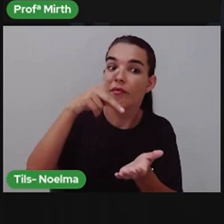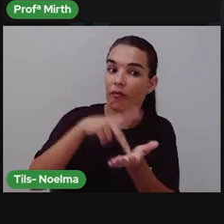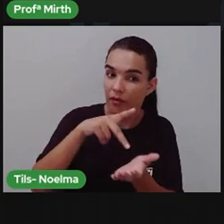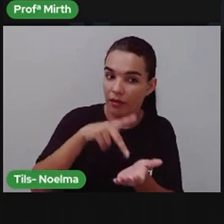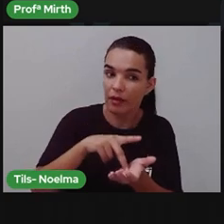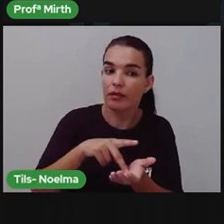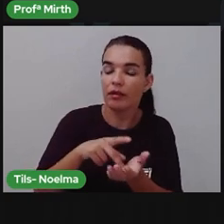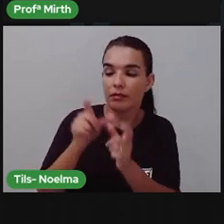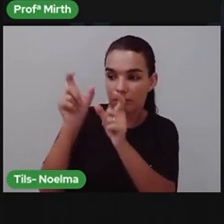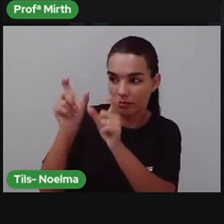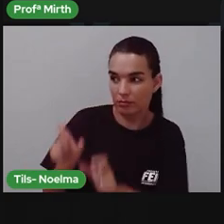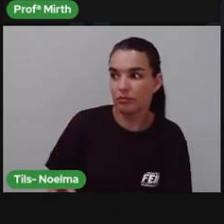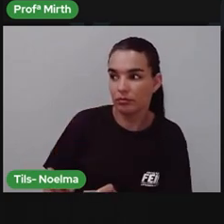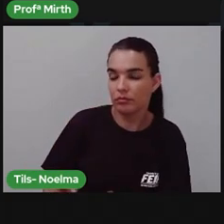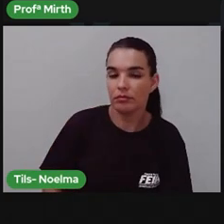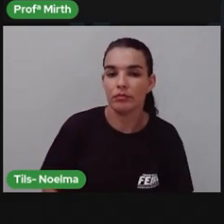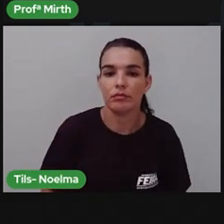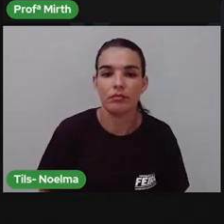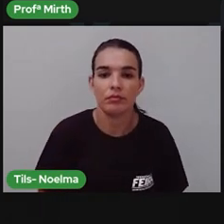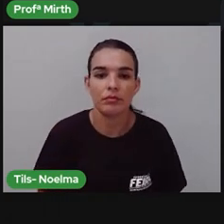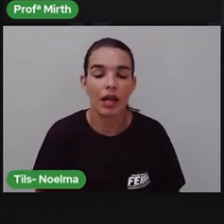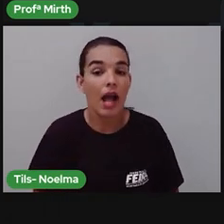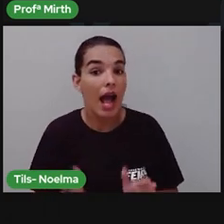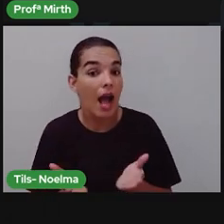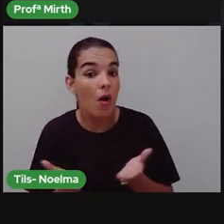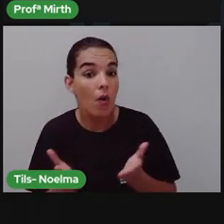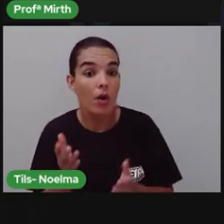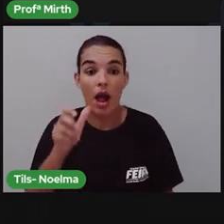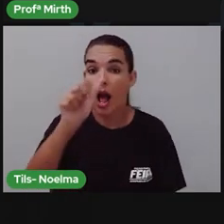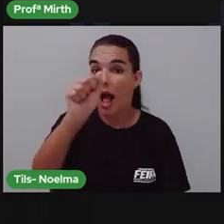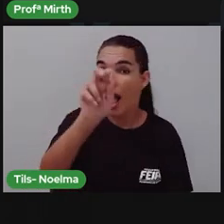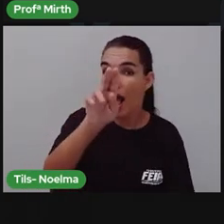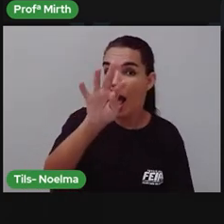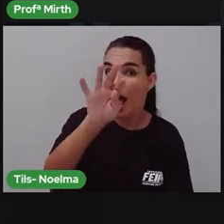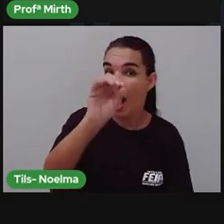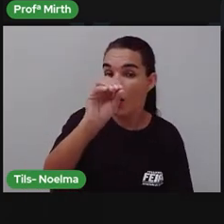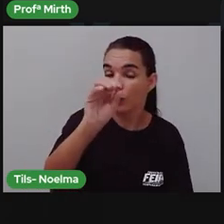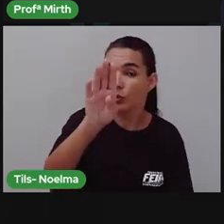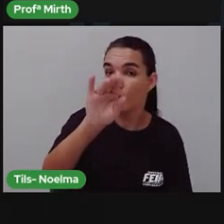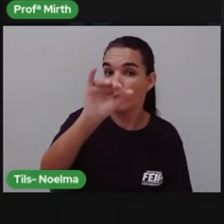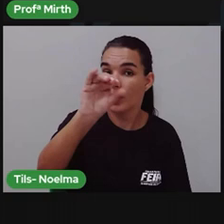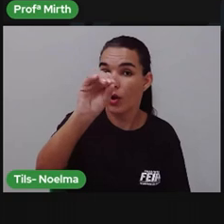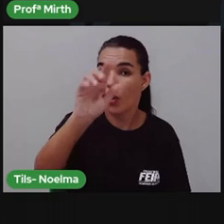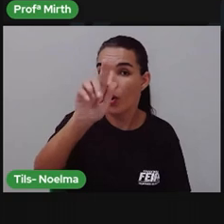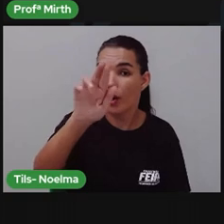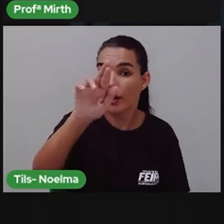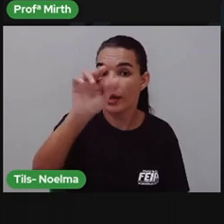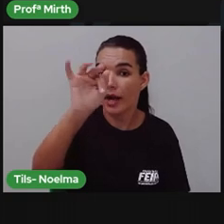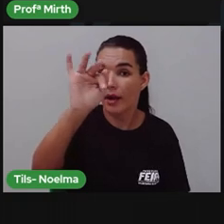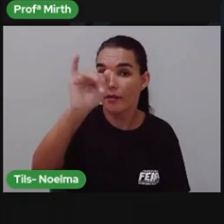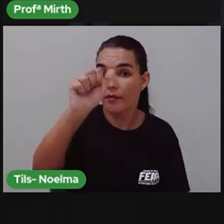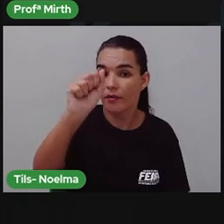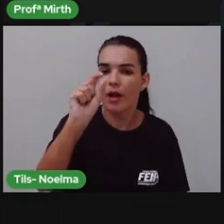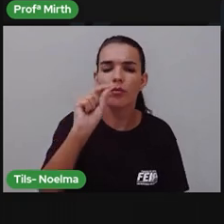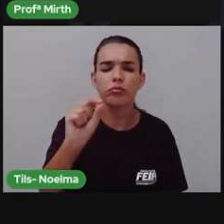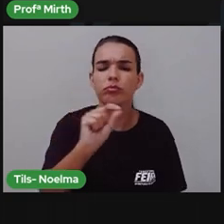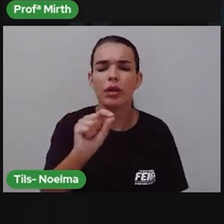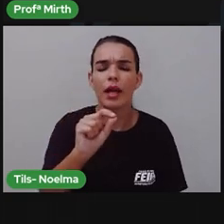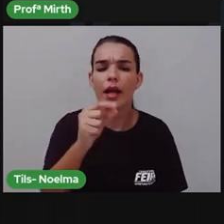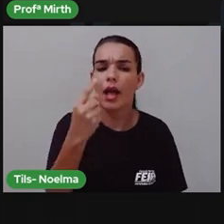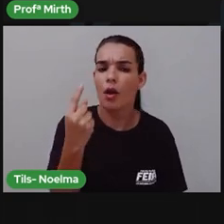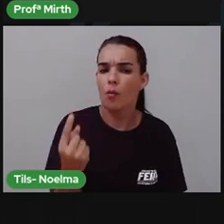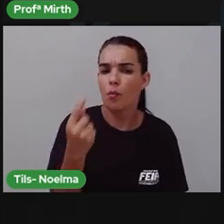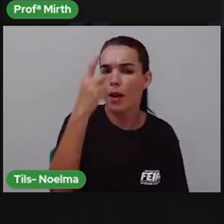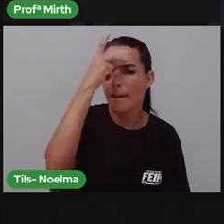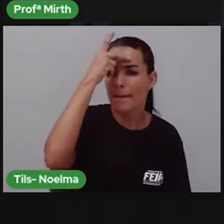personagem. E já que estamos falando de biografia, vamos falar da autobiografia, que é o mesmo estilo